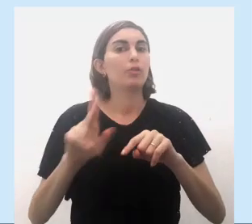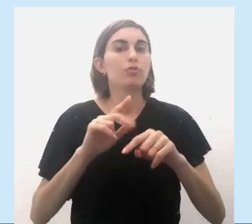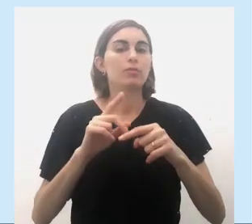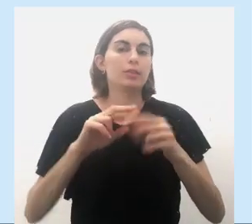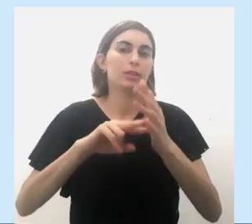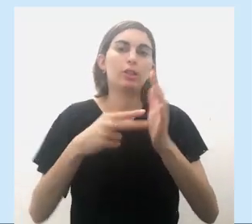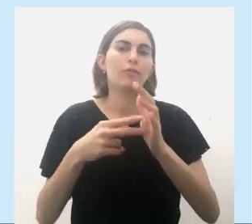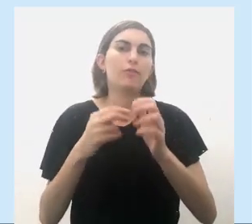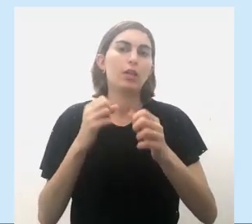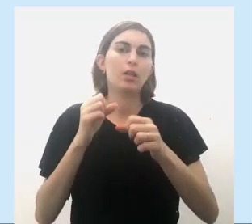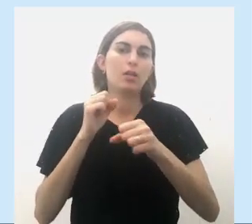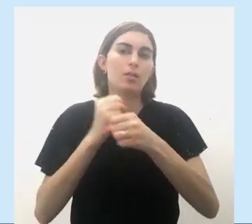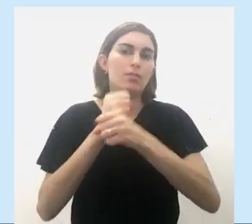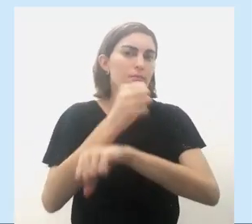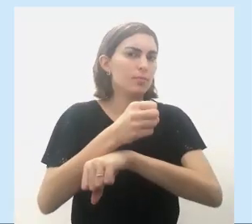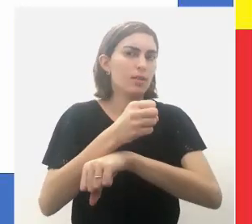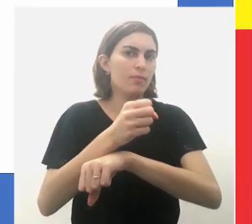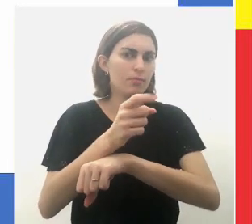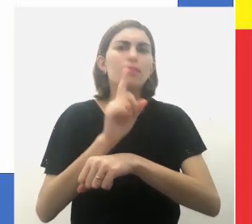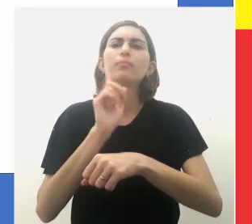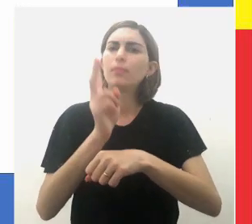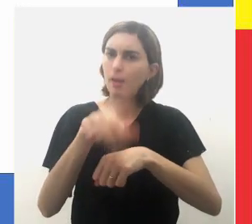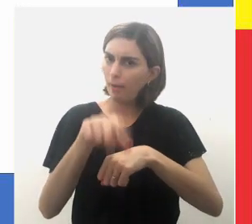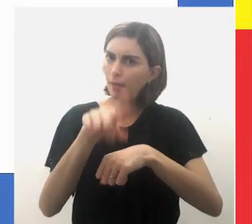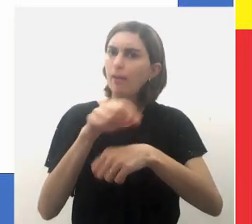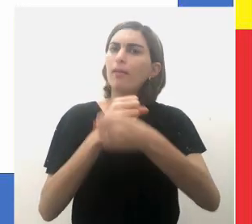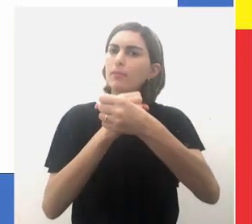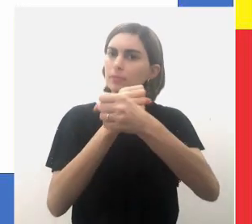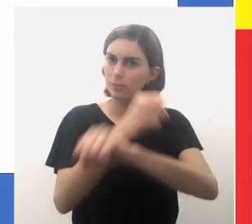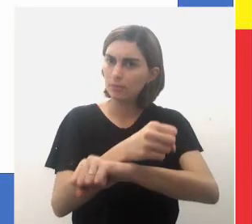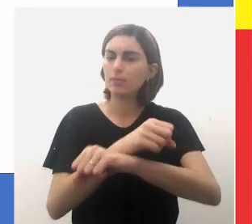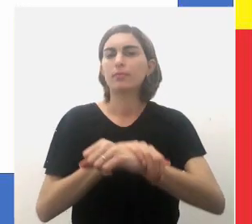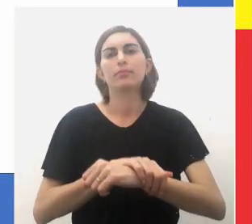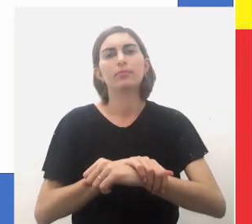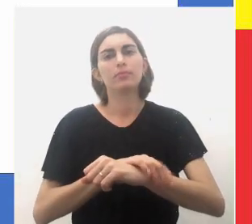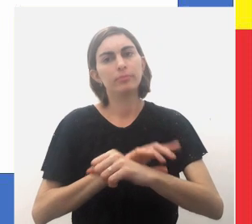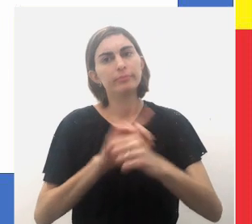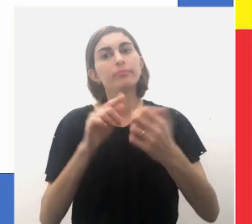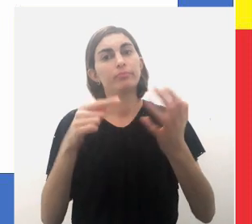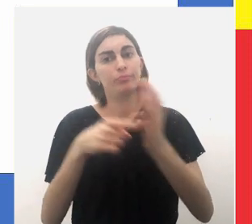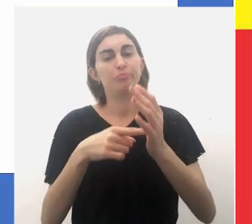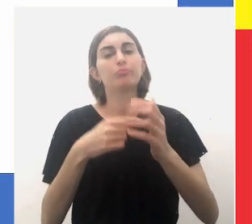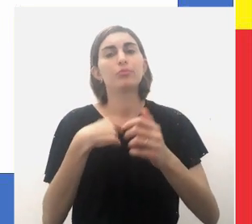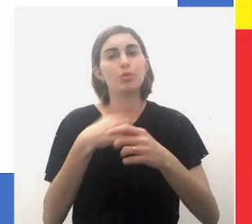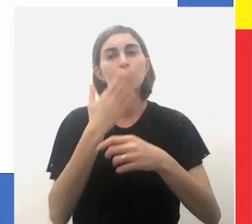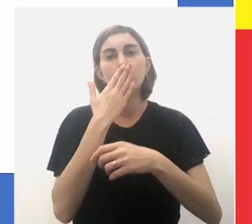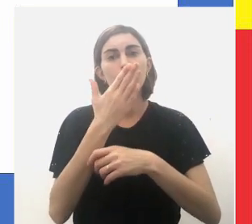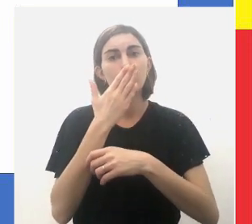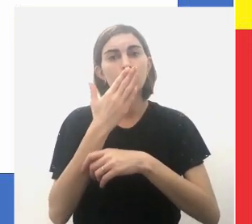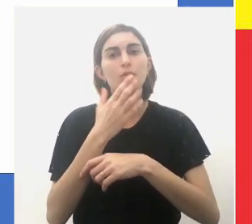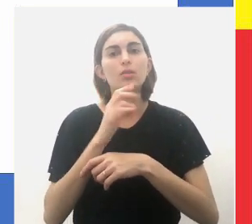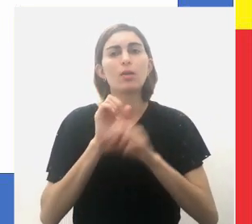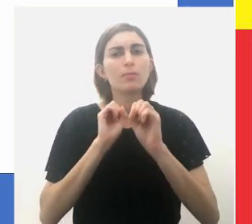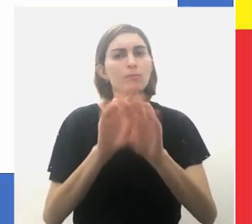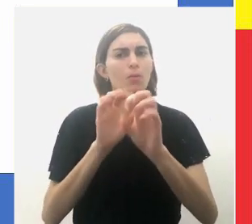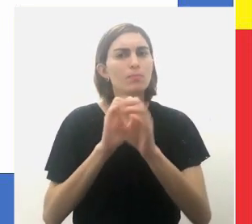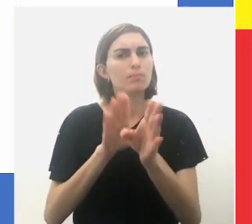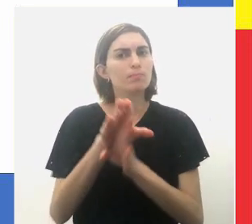deixa de ser escravidão. Mas, objetivamente, vizinhos seriam